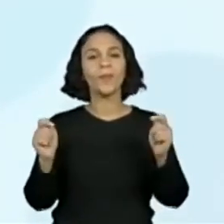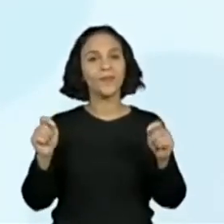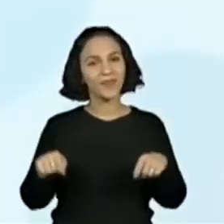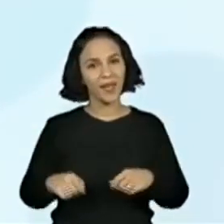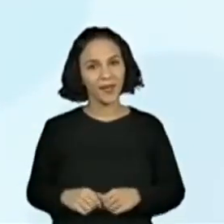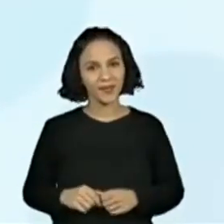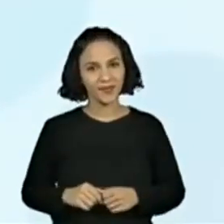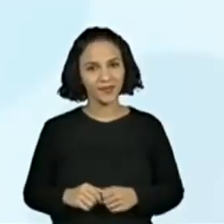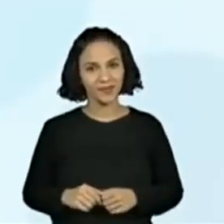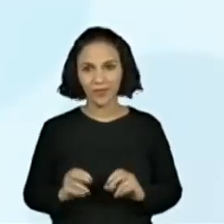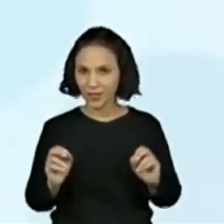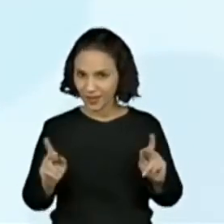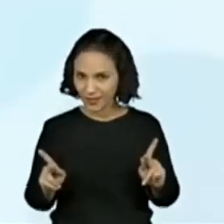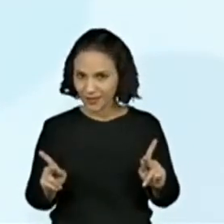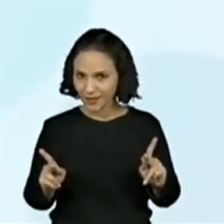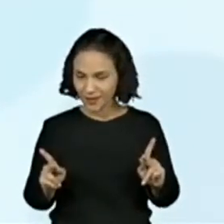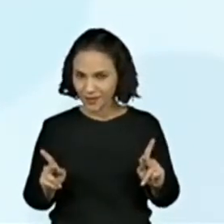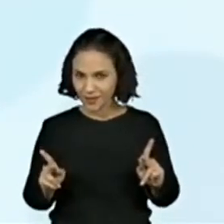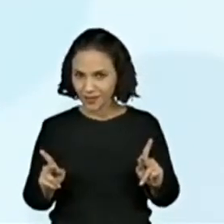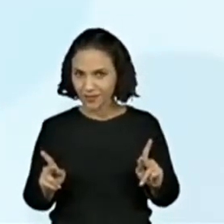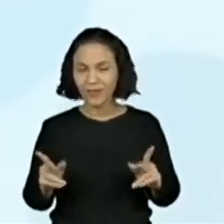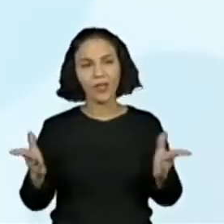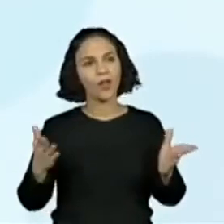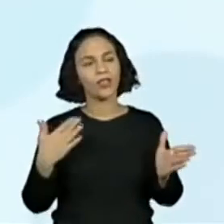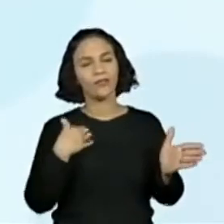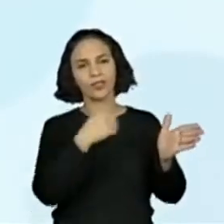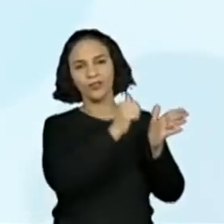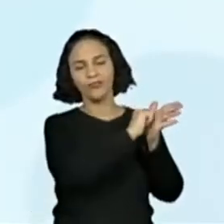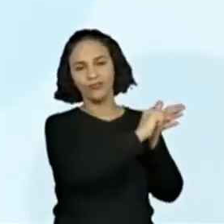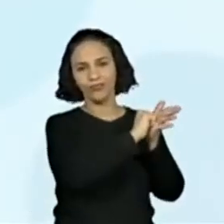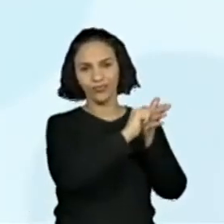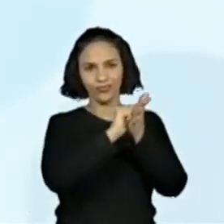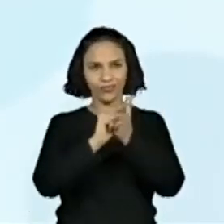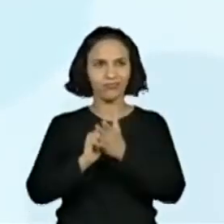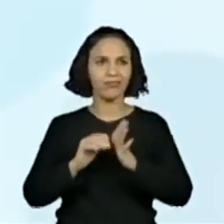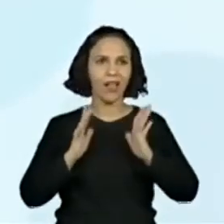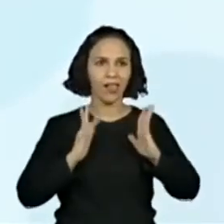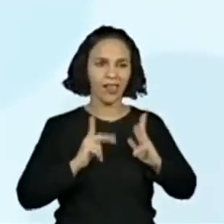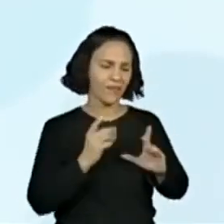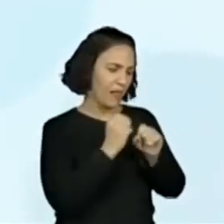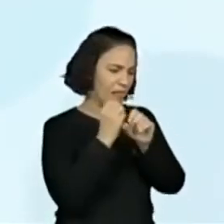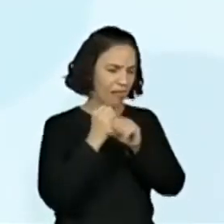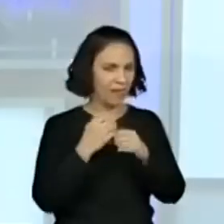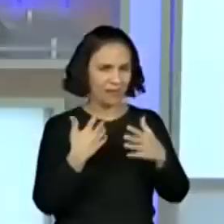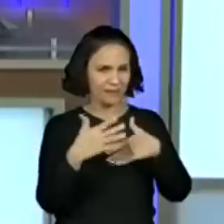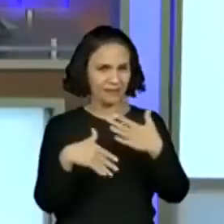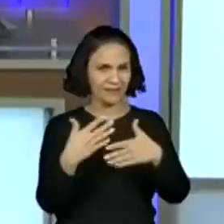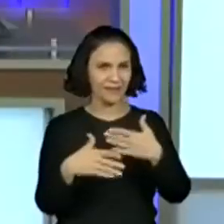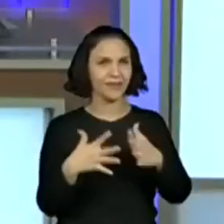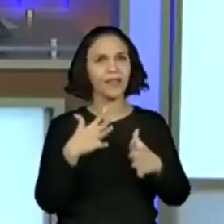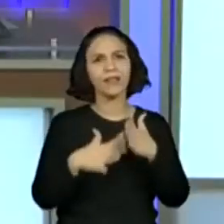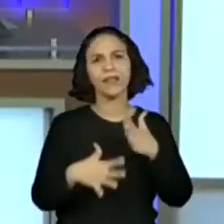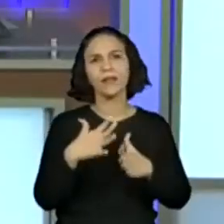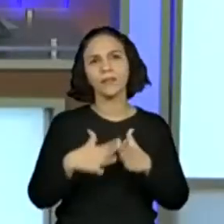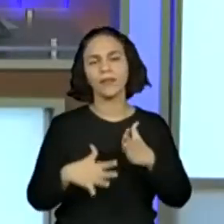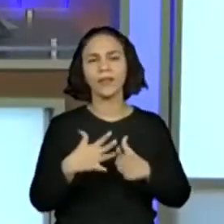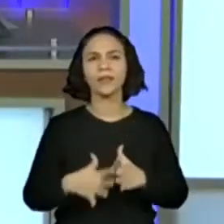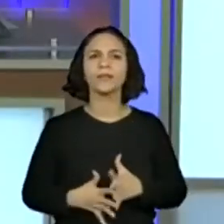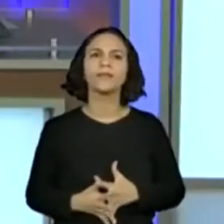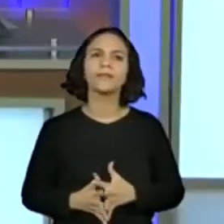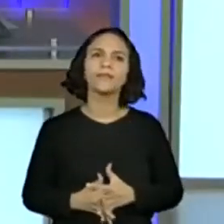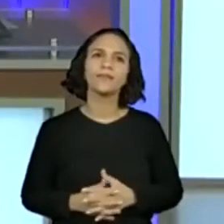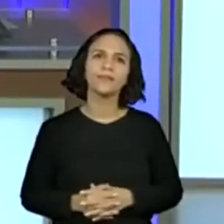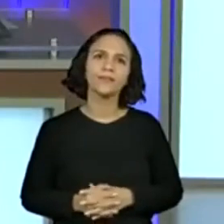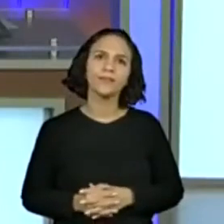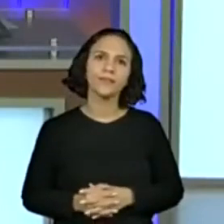maneiras, ok? Vou dar uma limpada aqui na nossa telinha, né? Porque senão fica as minhas contas aqui e atrapalha a visualização